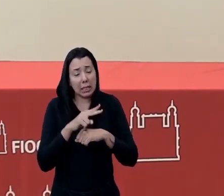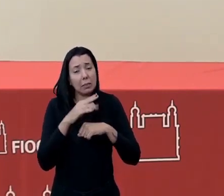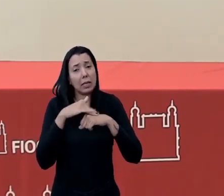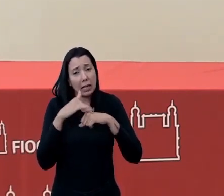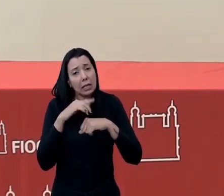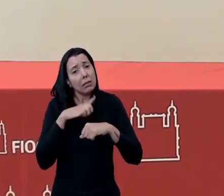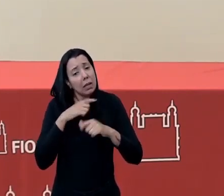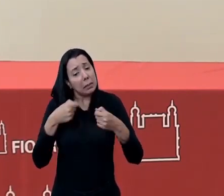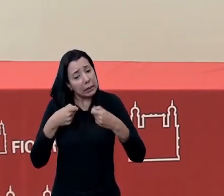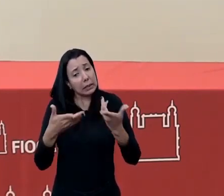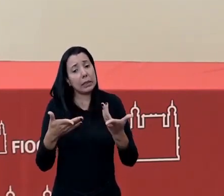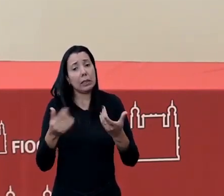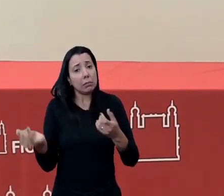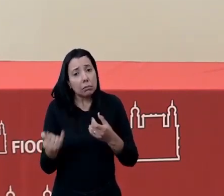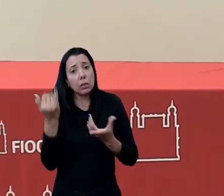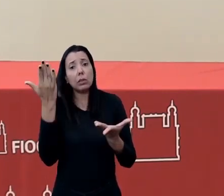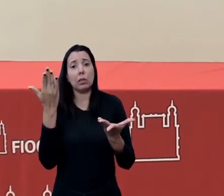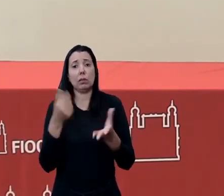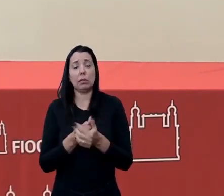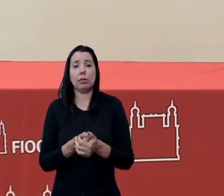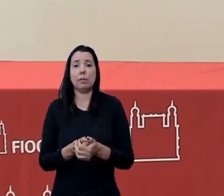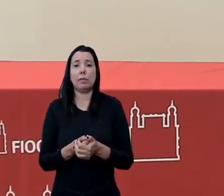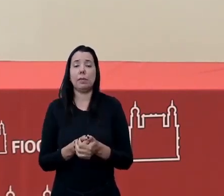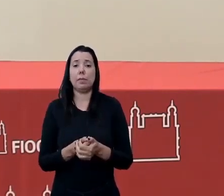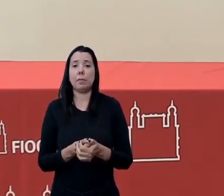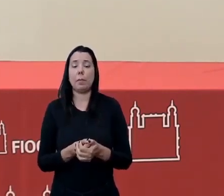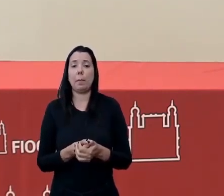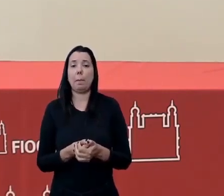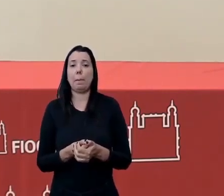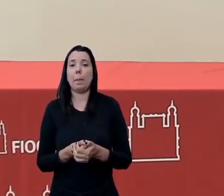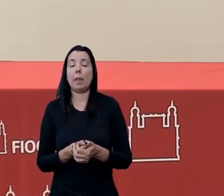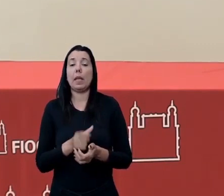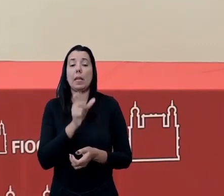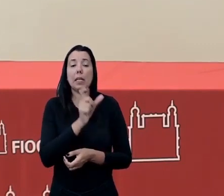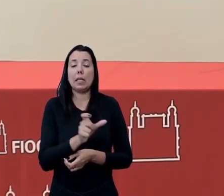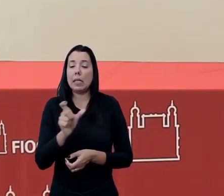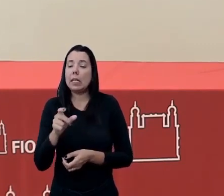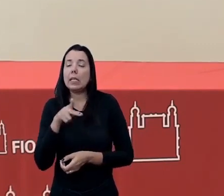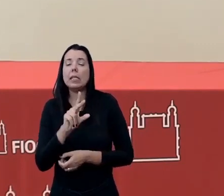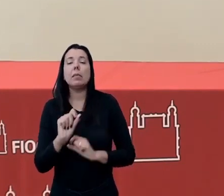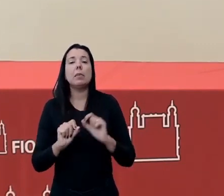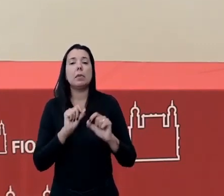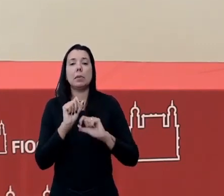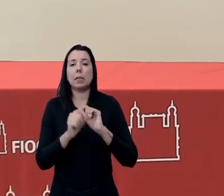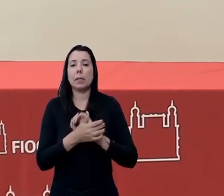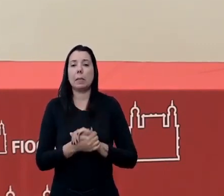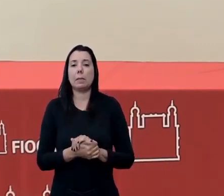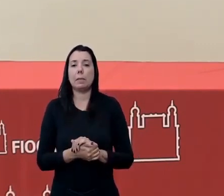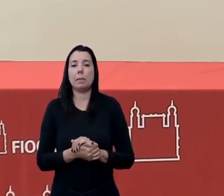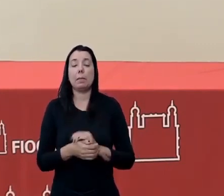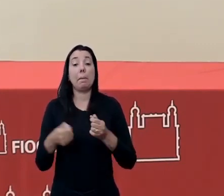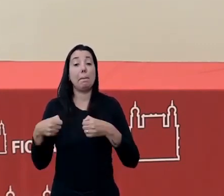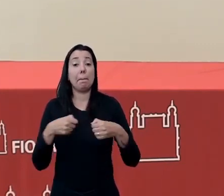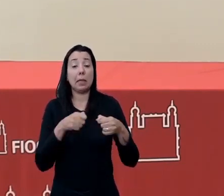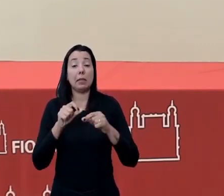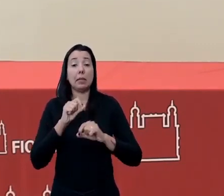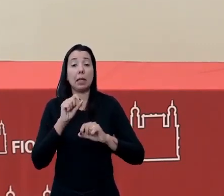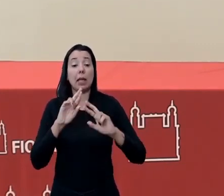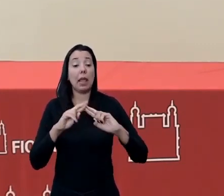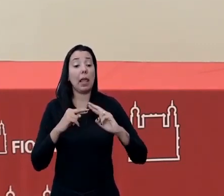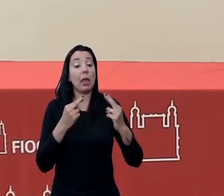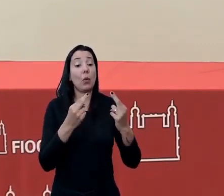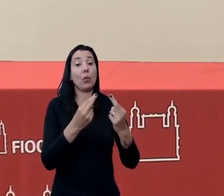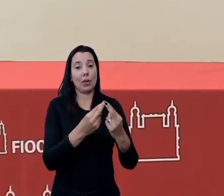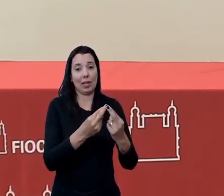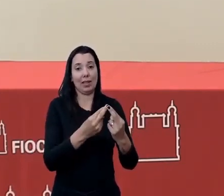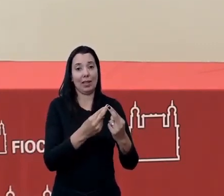e quero reiterar que cada vez mais sejamos, a gente vai precisar aqui reunir